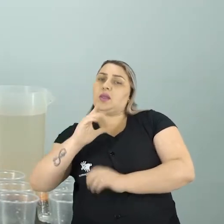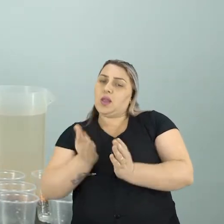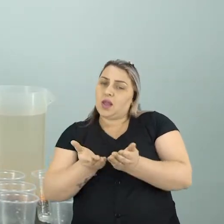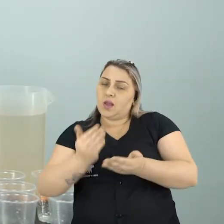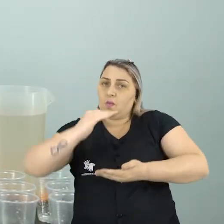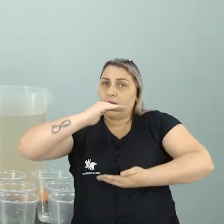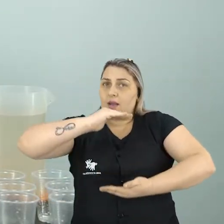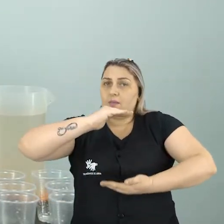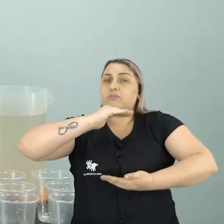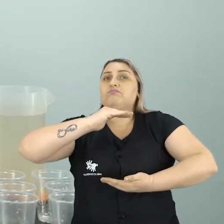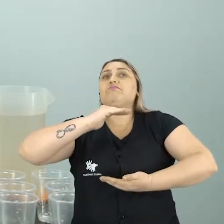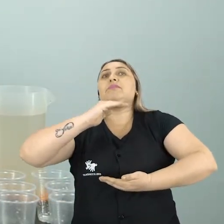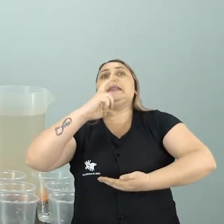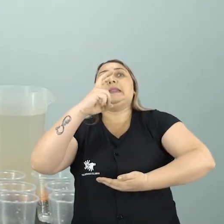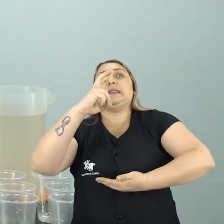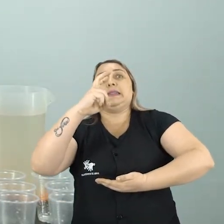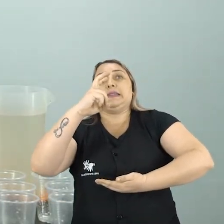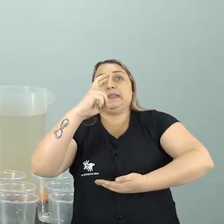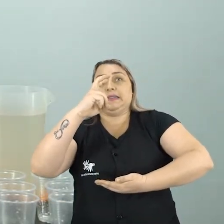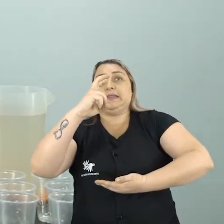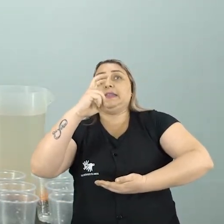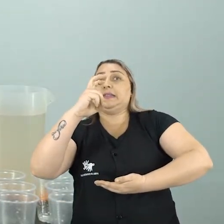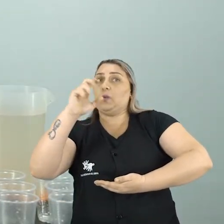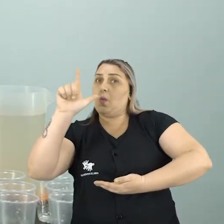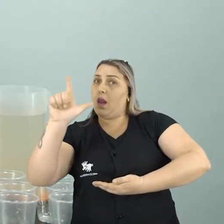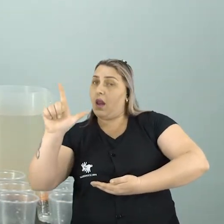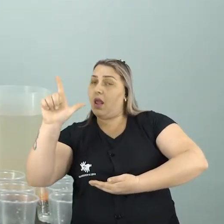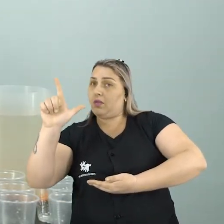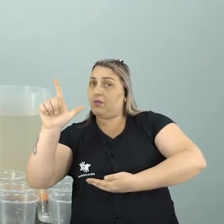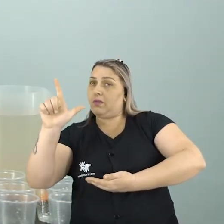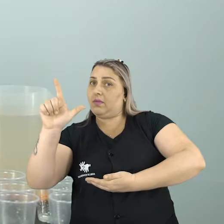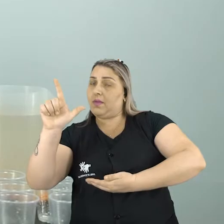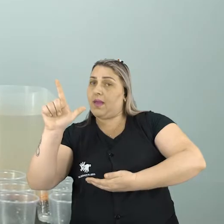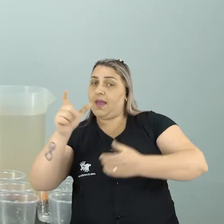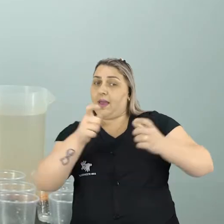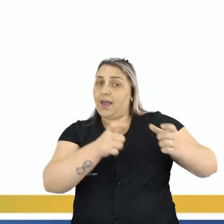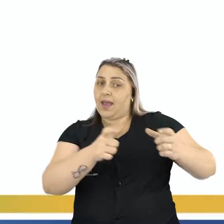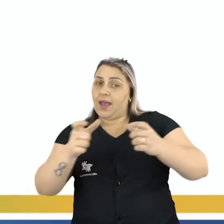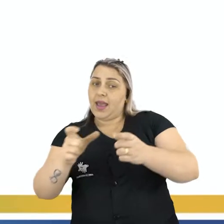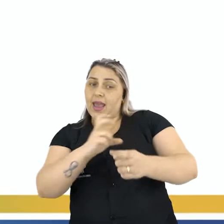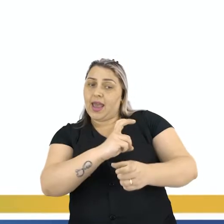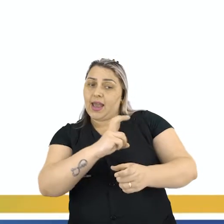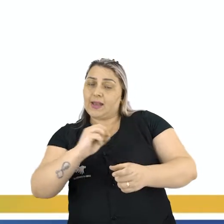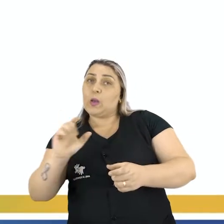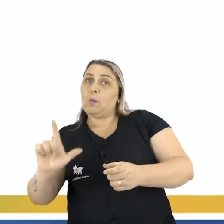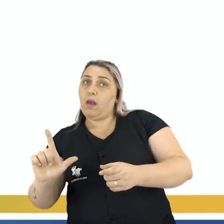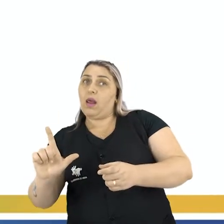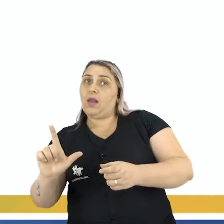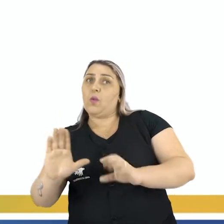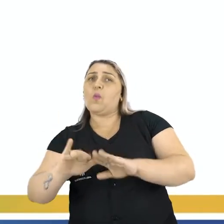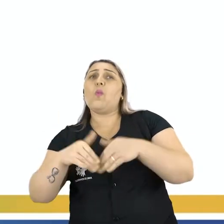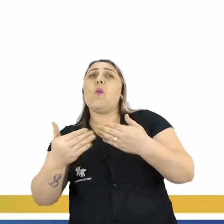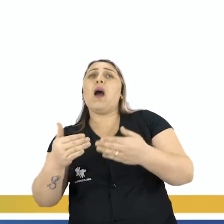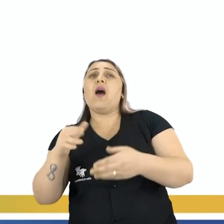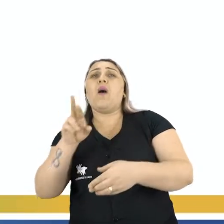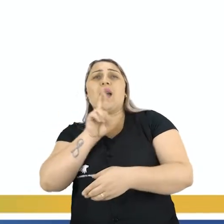com uma capacidade de 5 litros, né? Veja aqui comigo, qual dos dois?